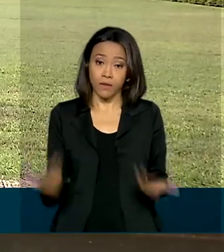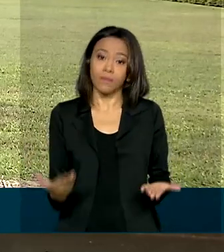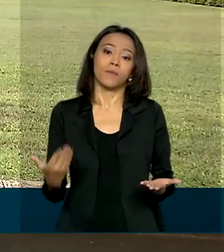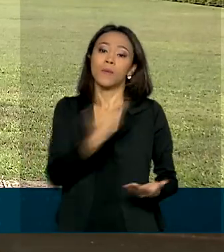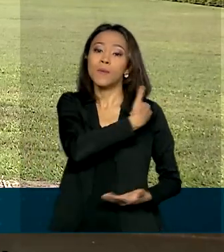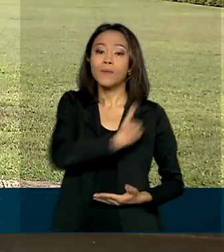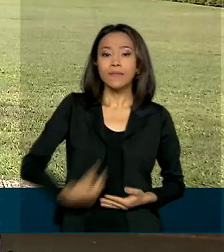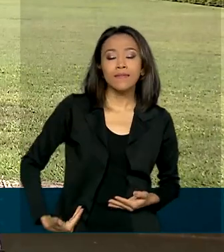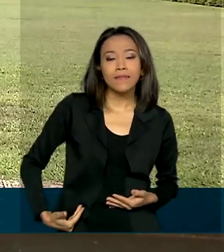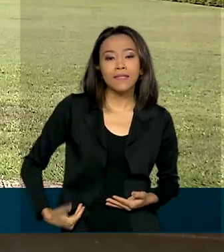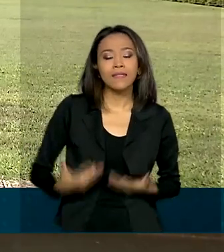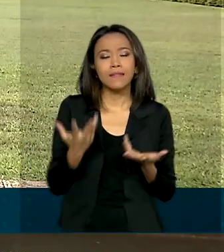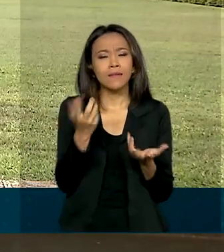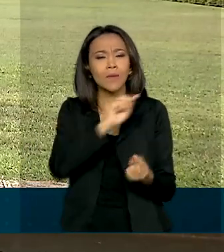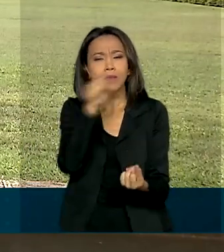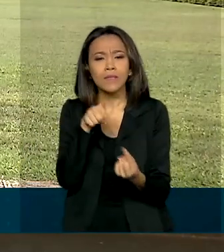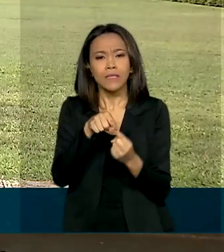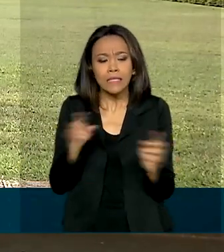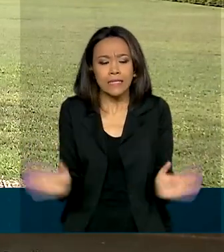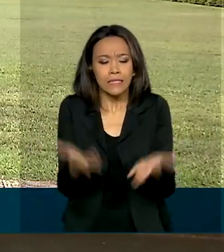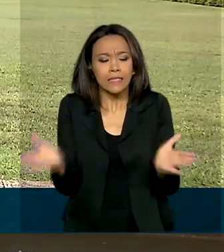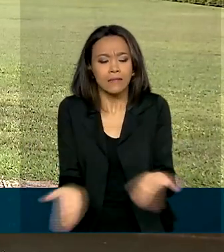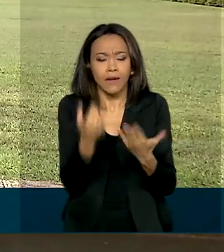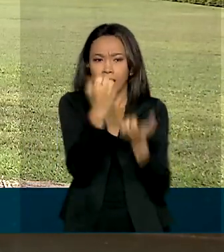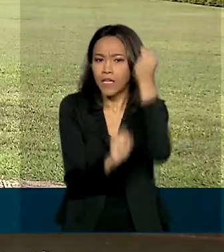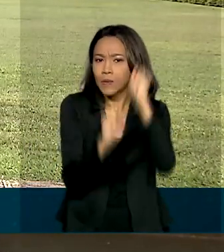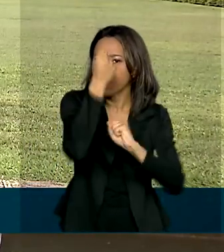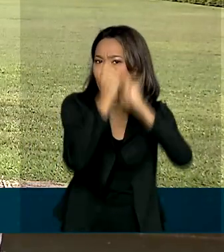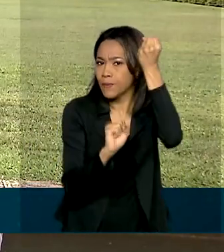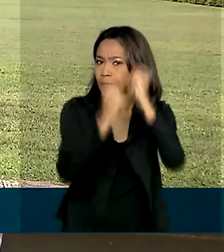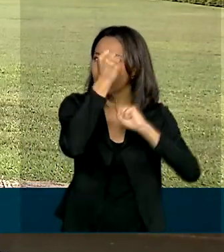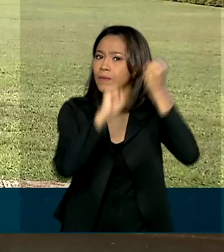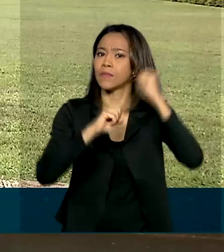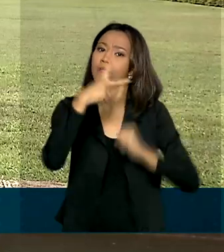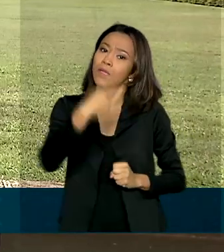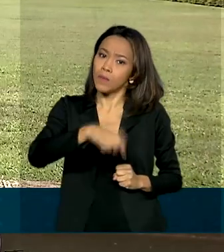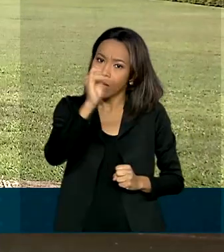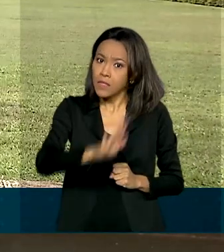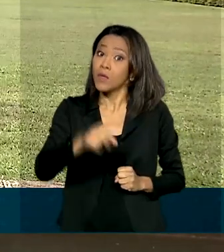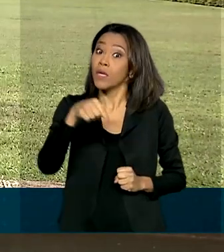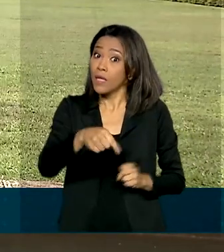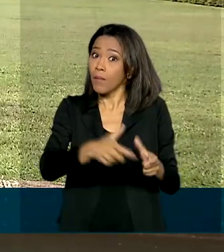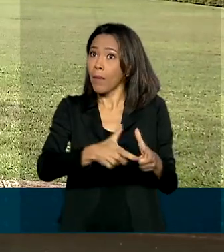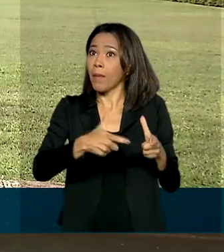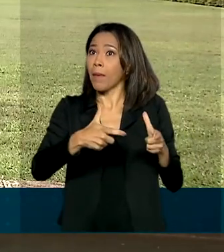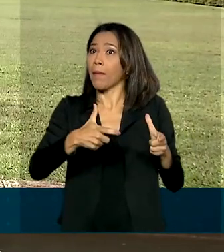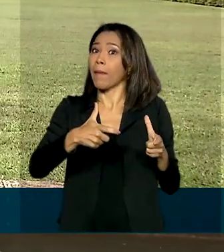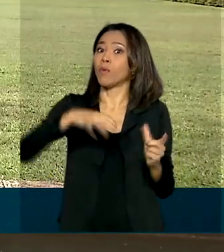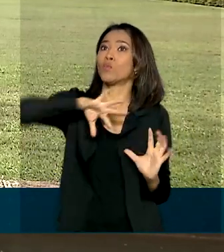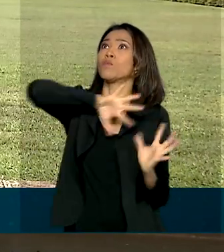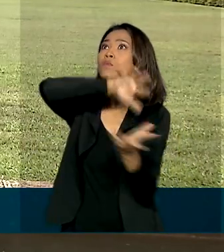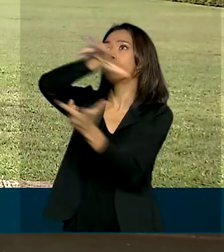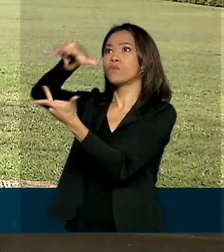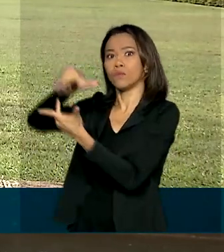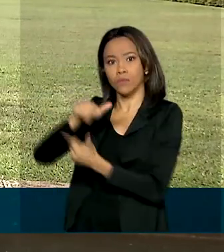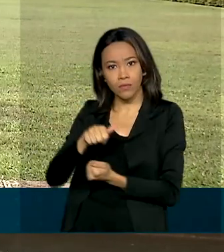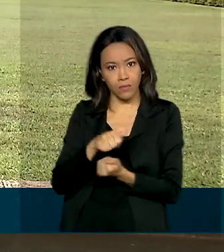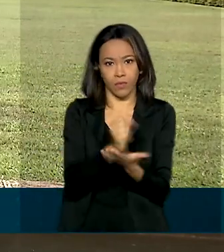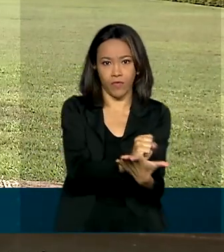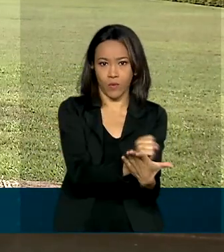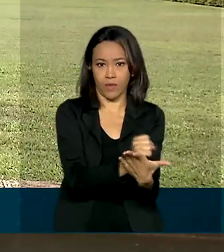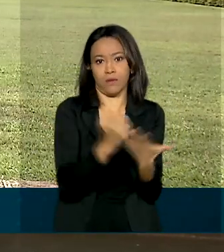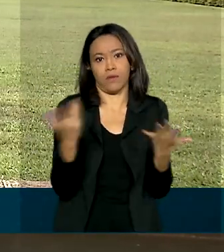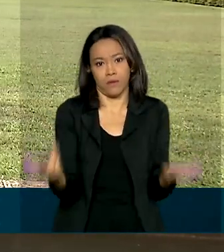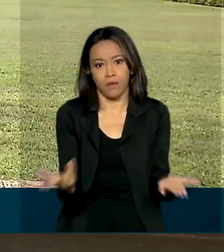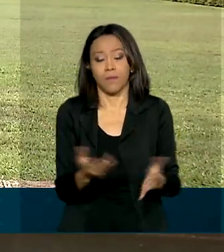o governo pretende incentivar essa indústria aqui no país, que é uma das que mais cresce em todo o mundo na área de entretenimento. E olha,